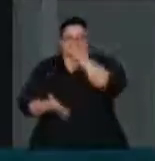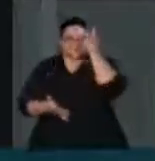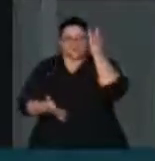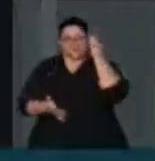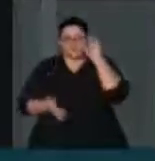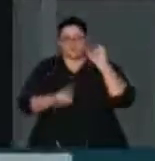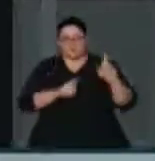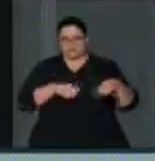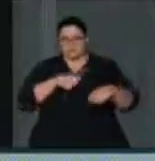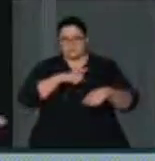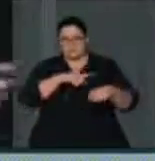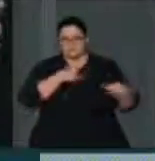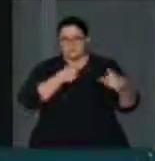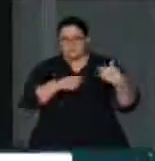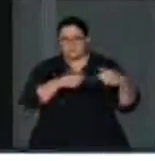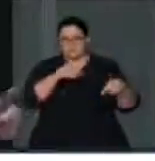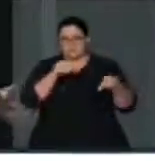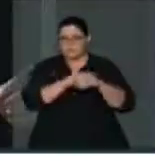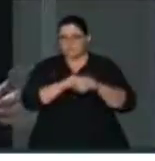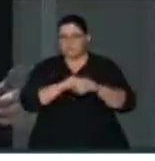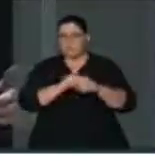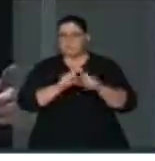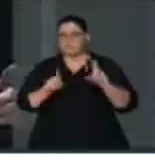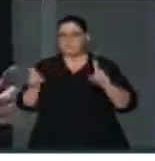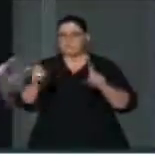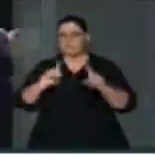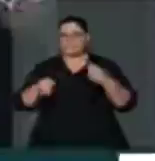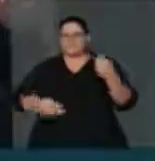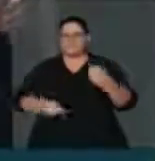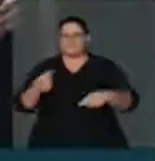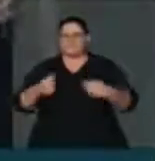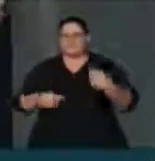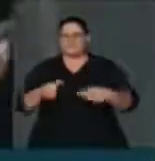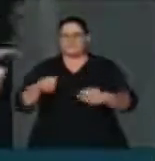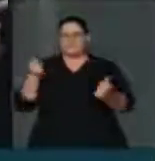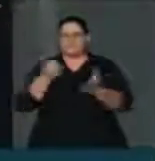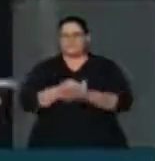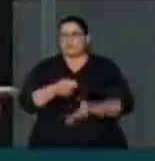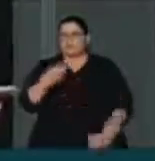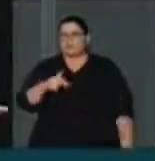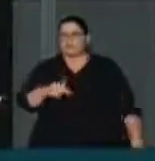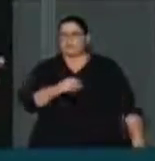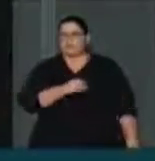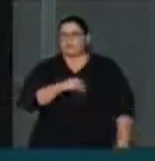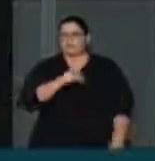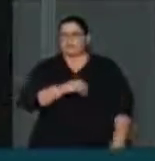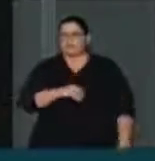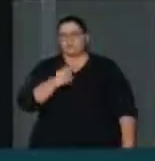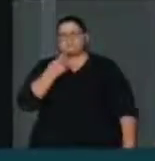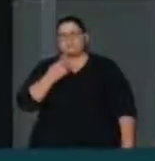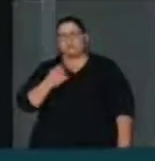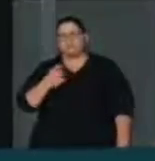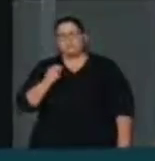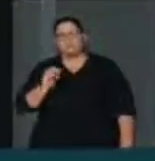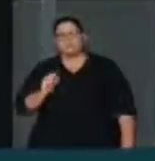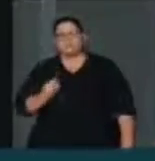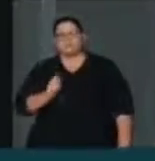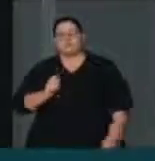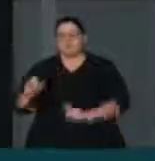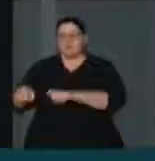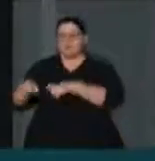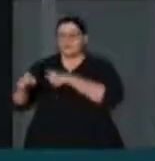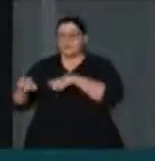remunerar os agricultores, sem entrar no debate de que há também agricultura que polui, mas a